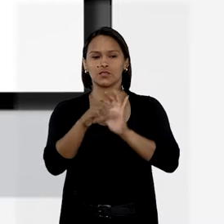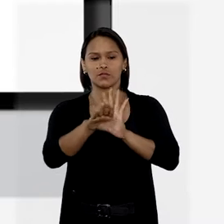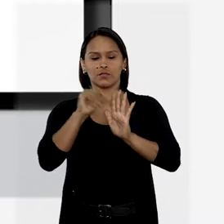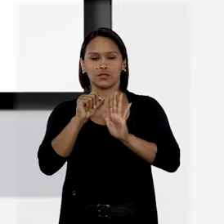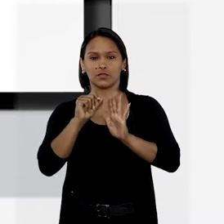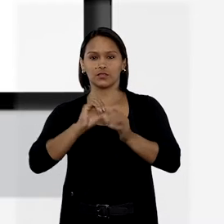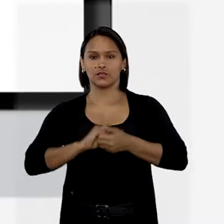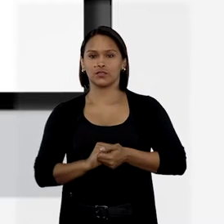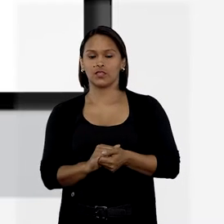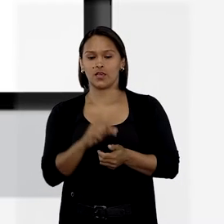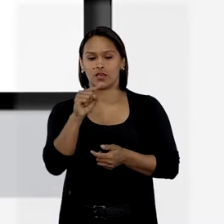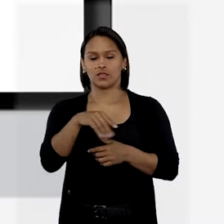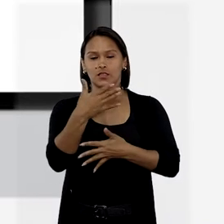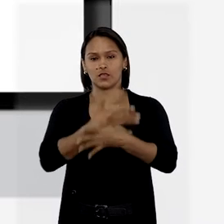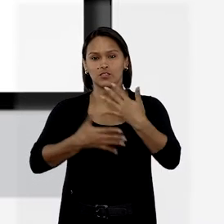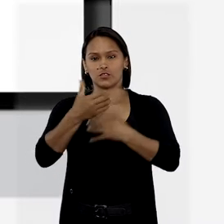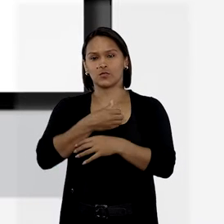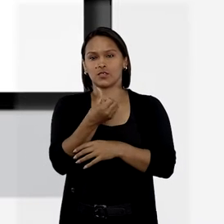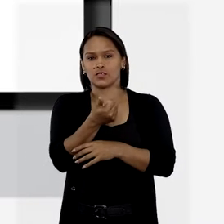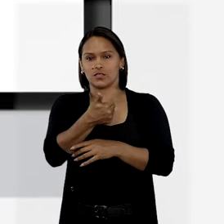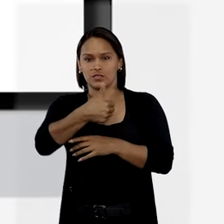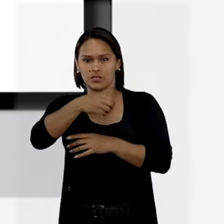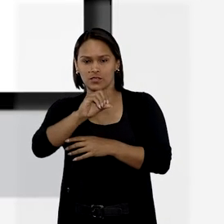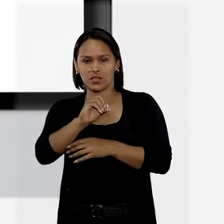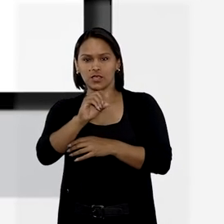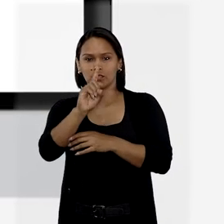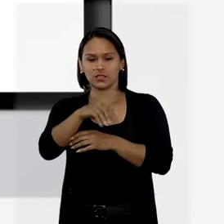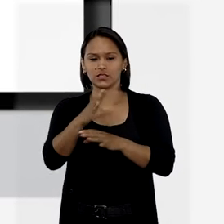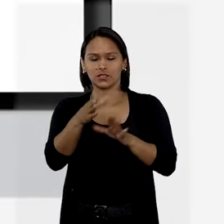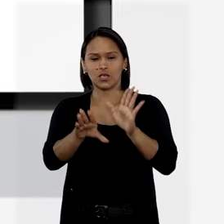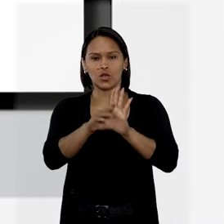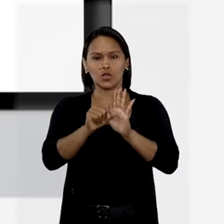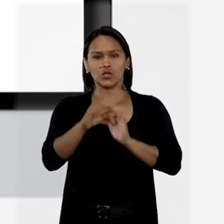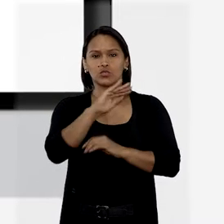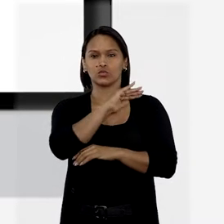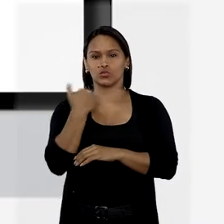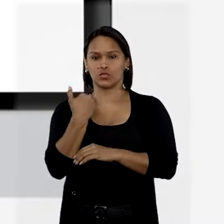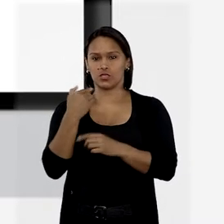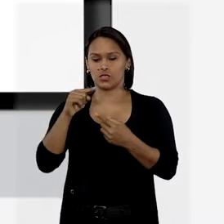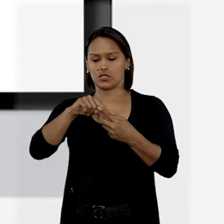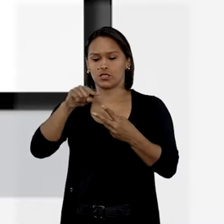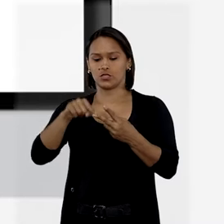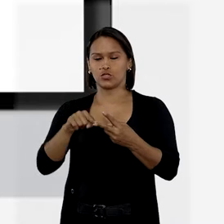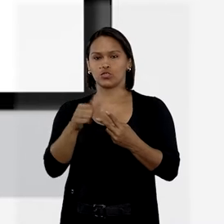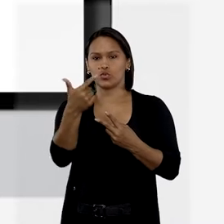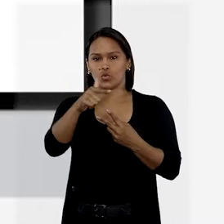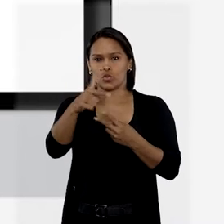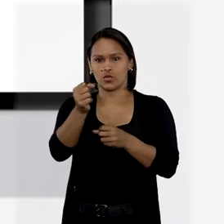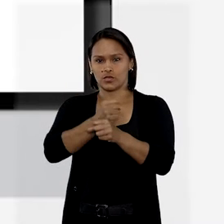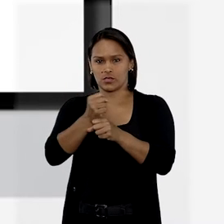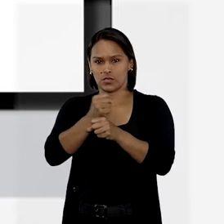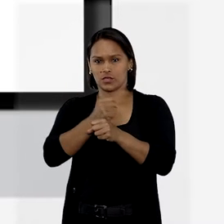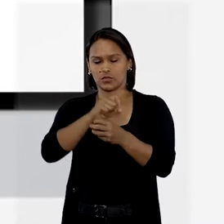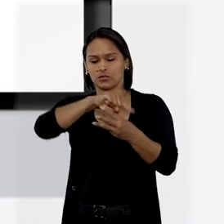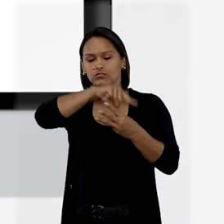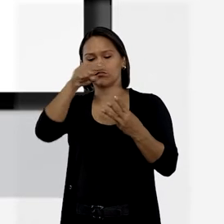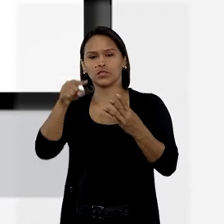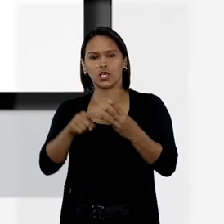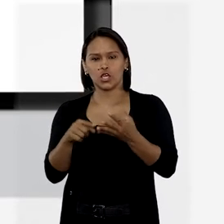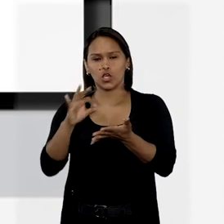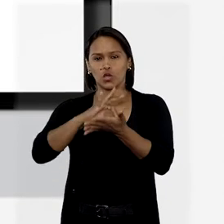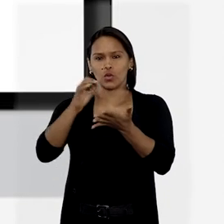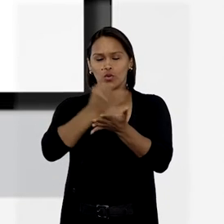resgate. No caso da Súmula 610, os núcleos são Suicídio, Dois Primeiros Anos e